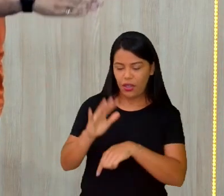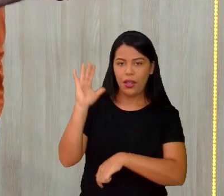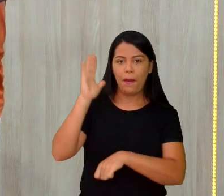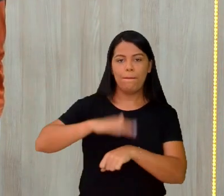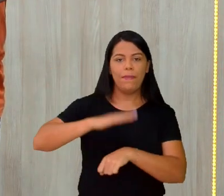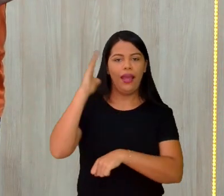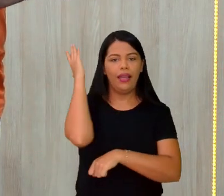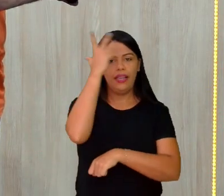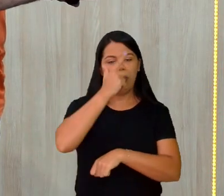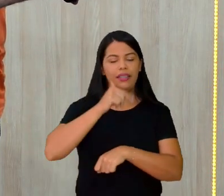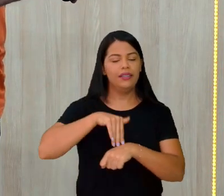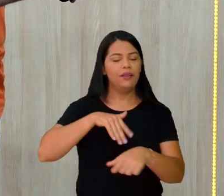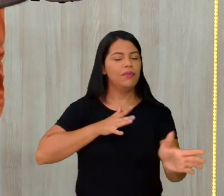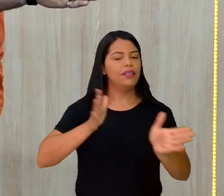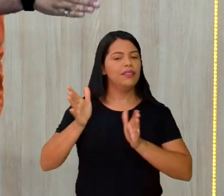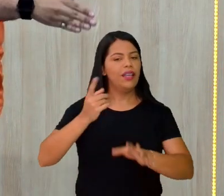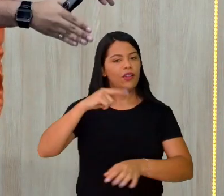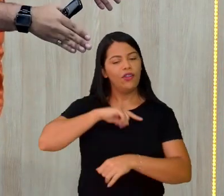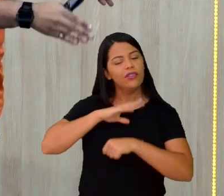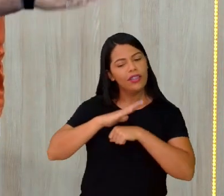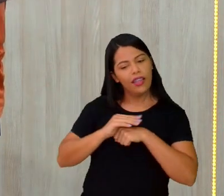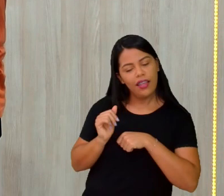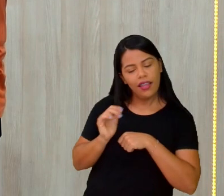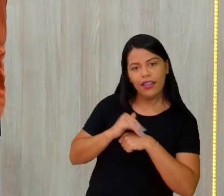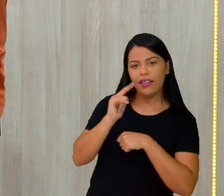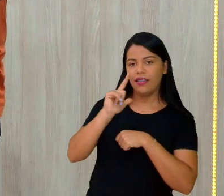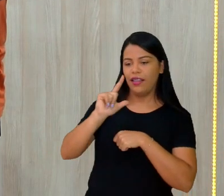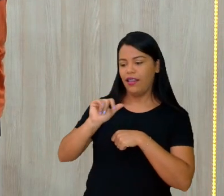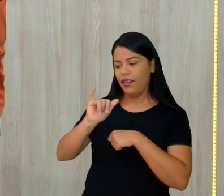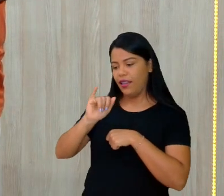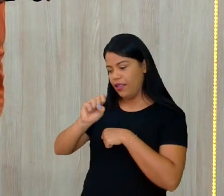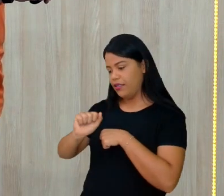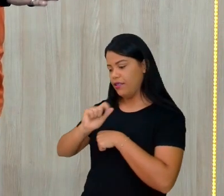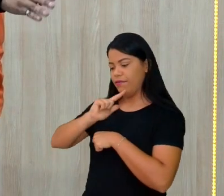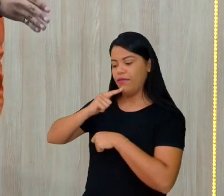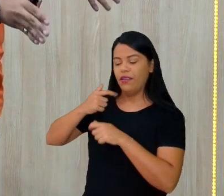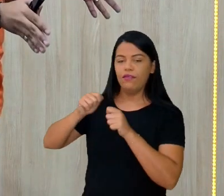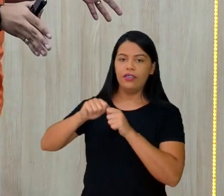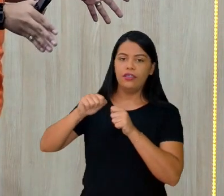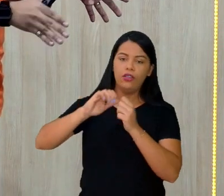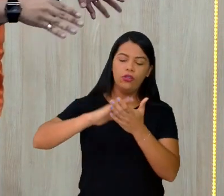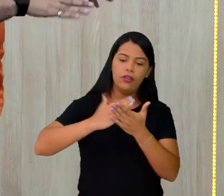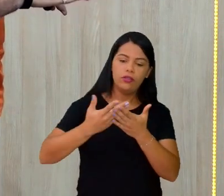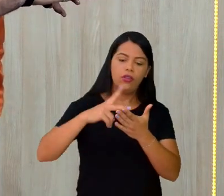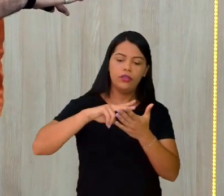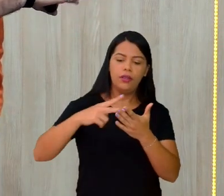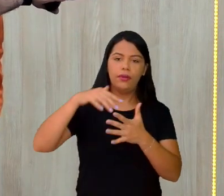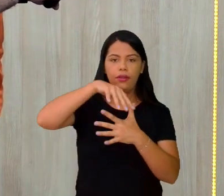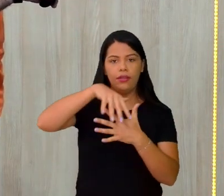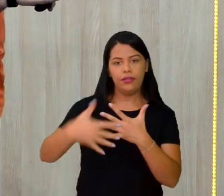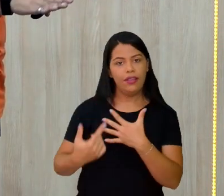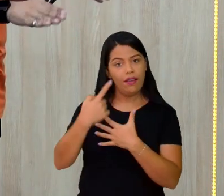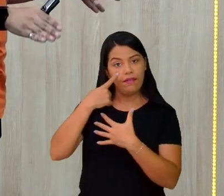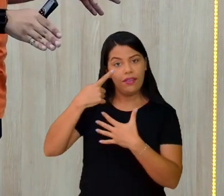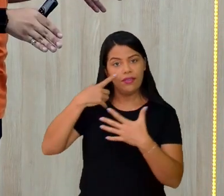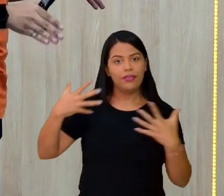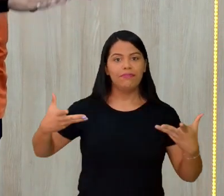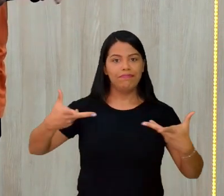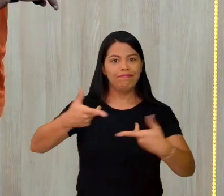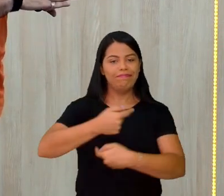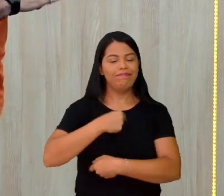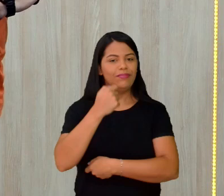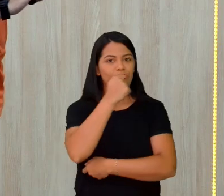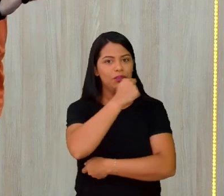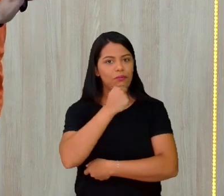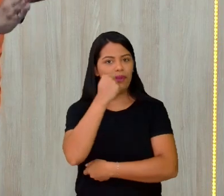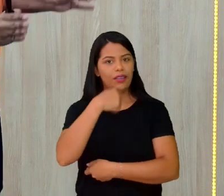acessível. A nossa queridíssima Liza fazendo aqui a interpretação de Libras. Olha só, hein? Olha o batom da garota.